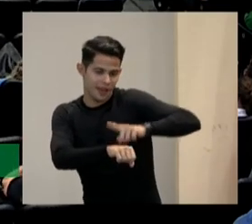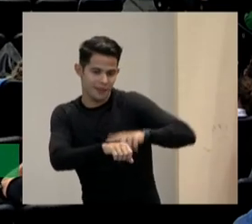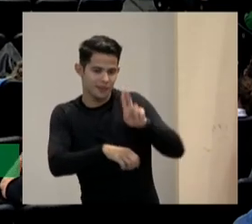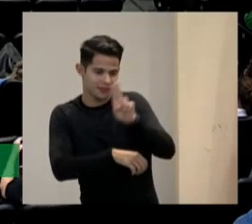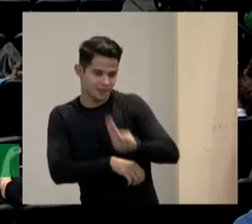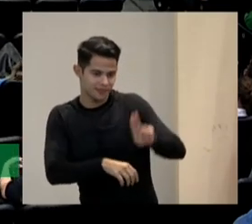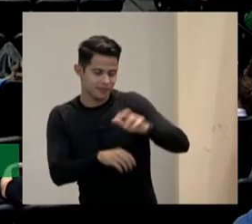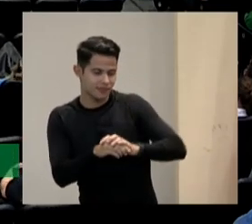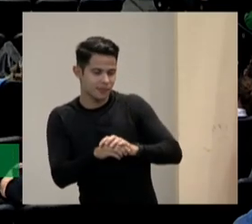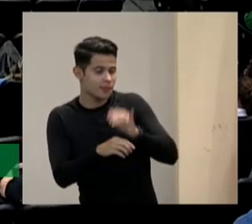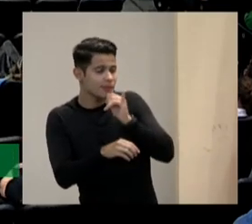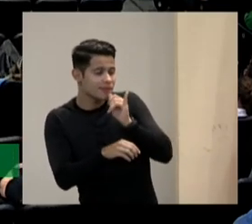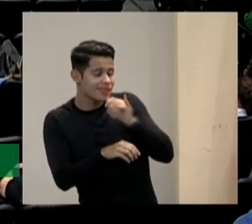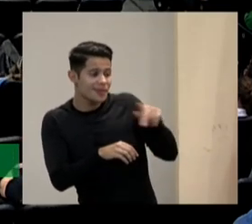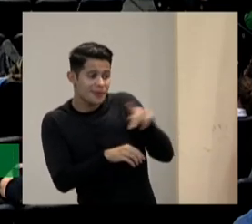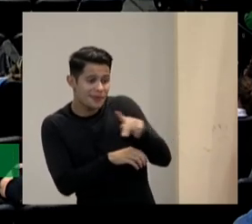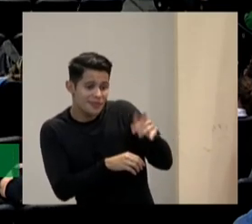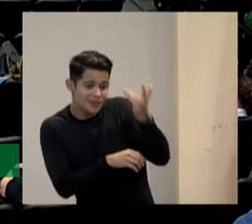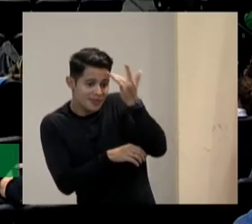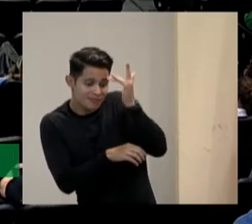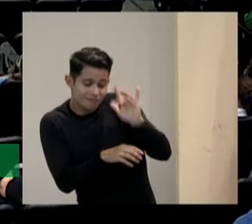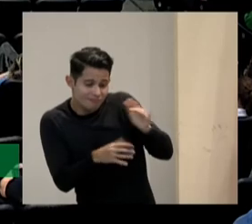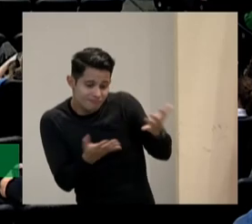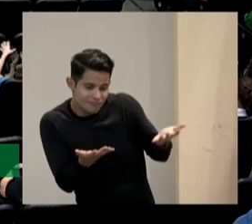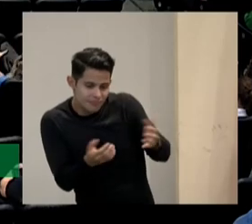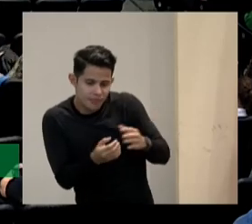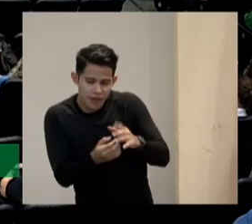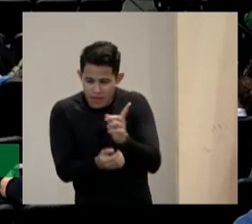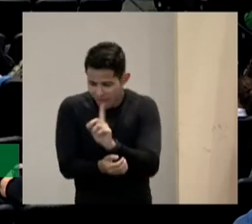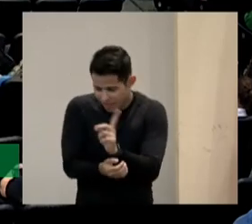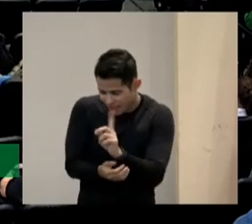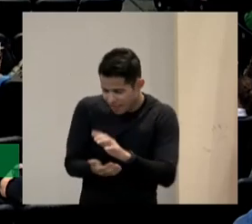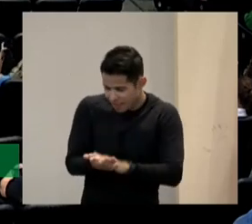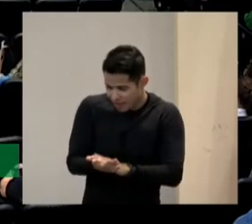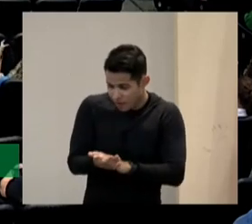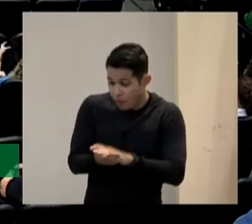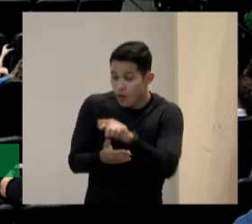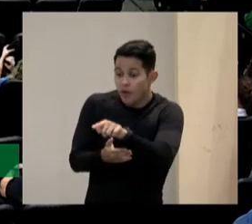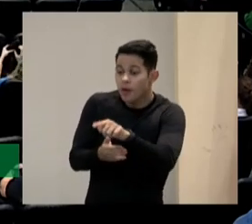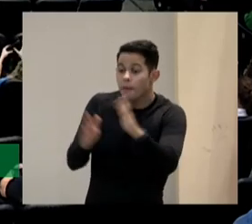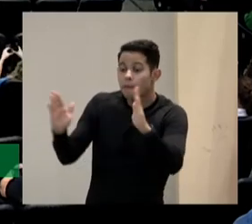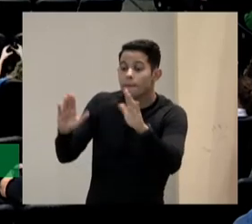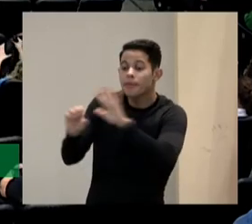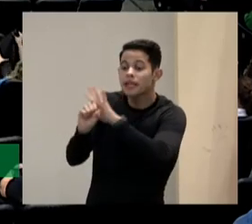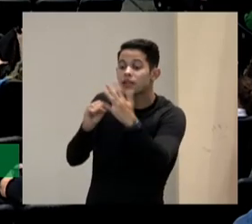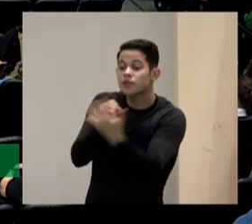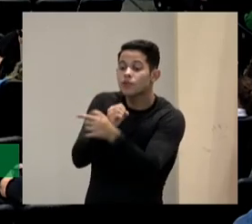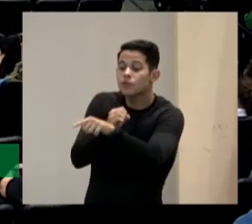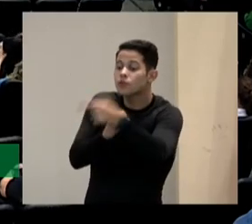professor eu não sei fazer isso ah não? e no tempo da pandemia como vocês se viraram?